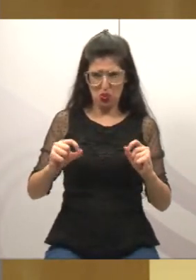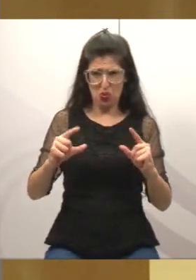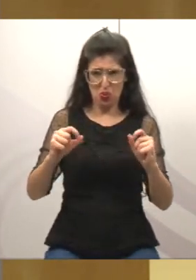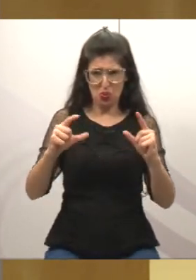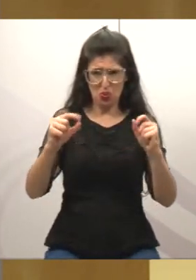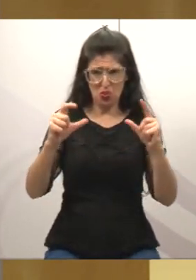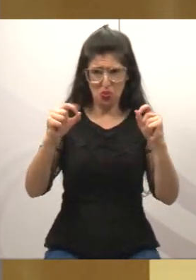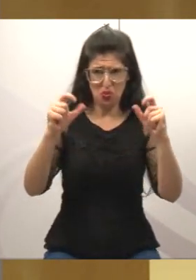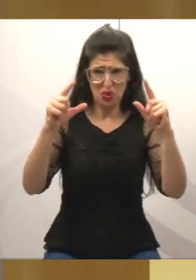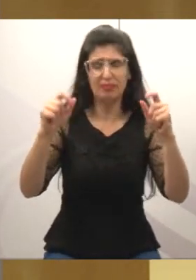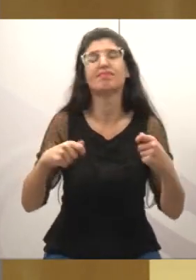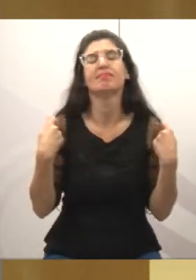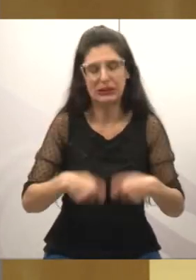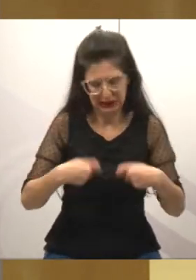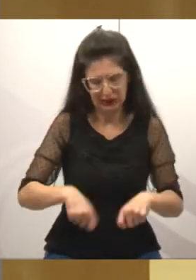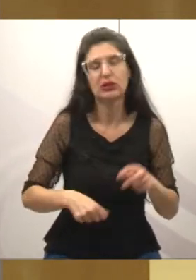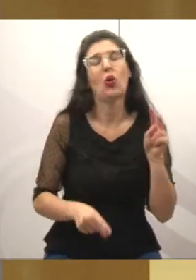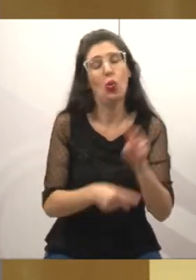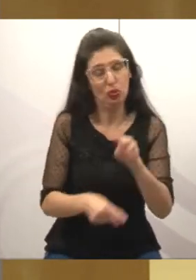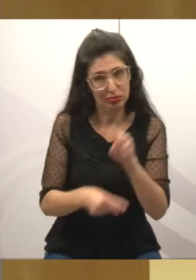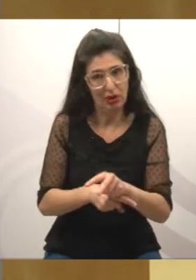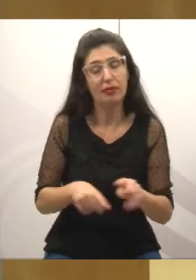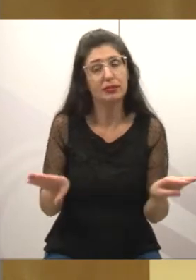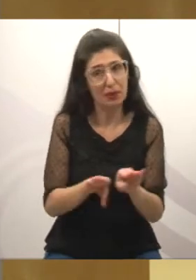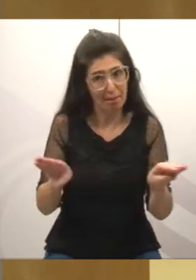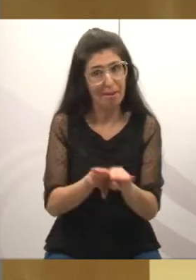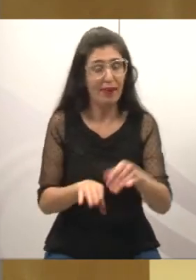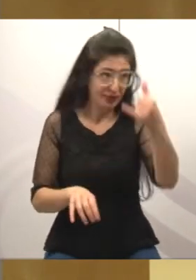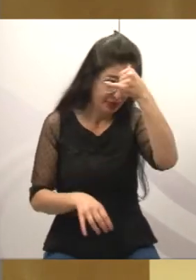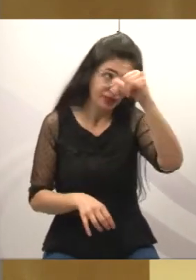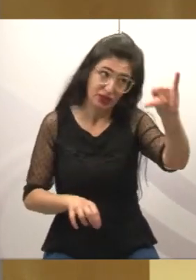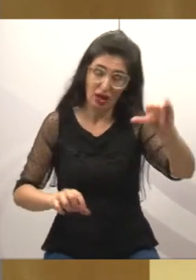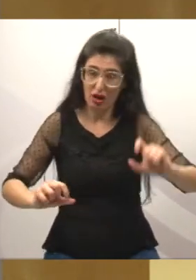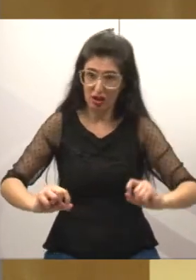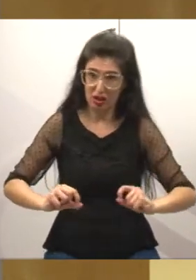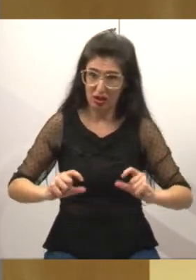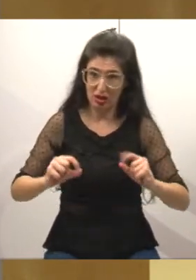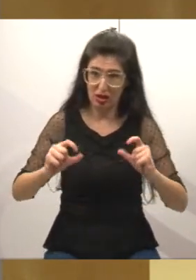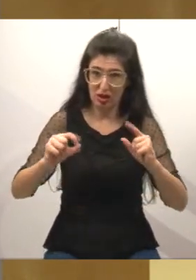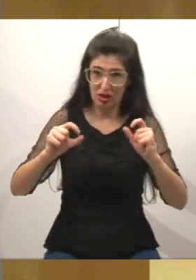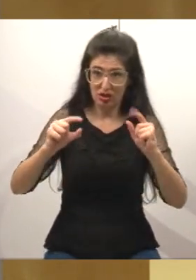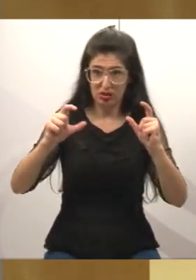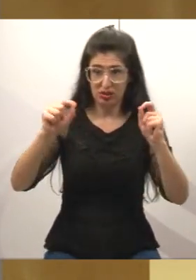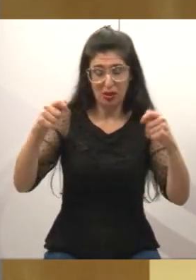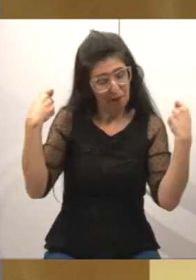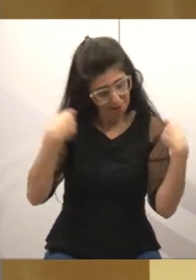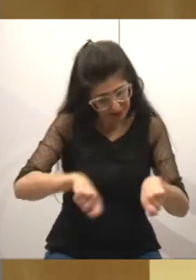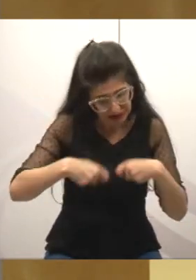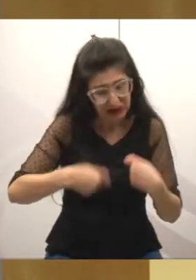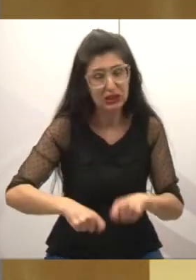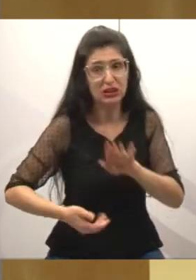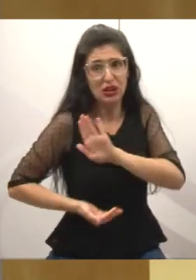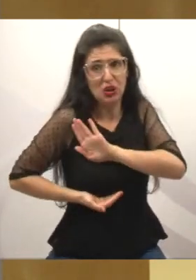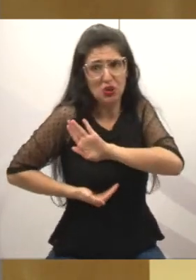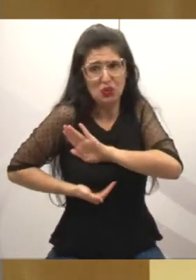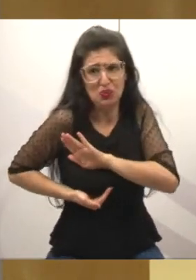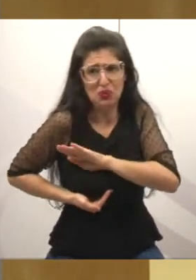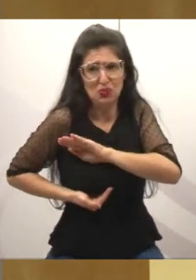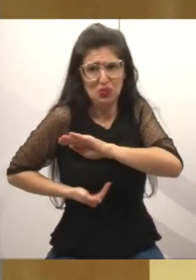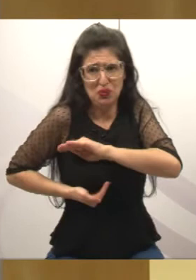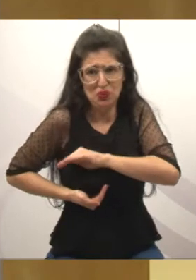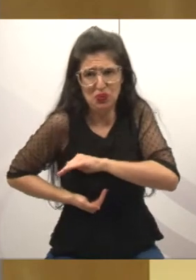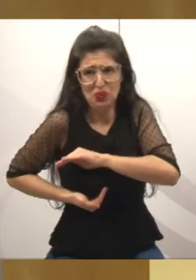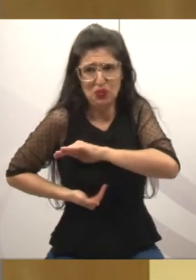prevenção, nós vamos ter muitas pessoas que vão ter essa doença que é ruim demais,